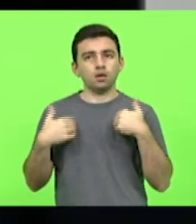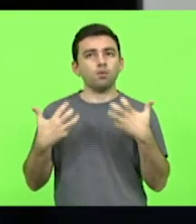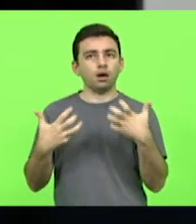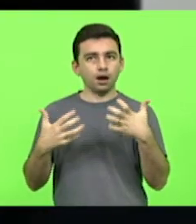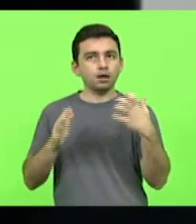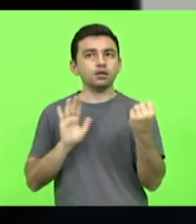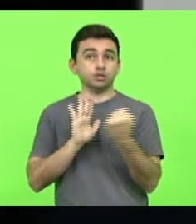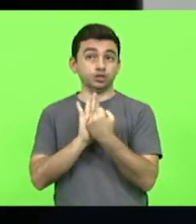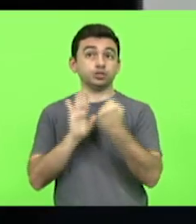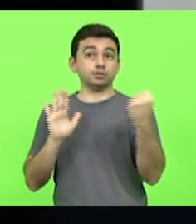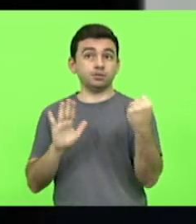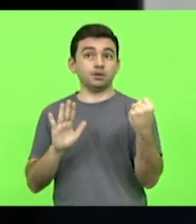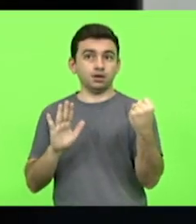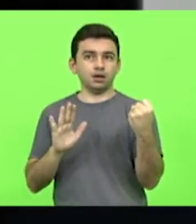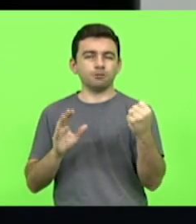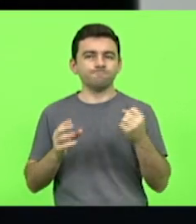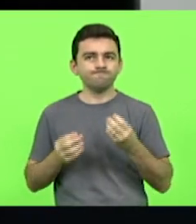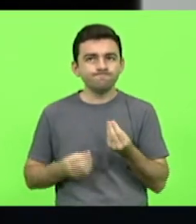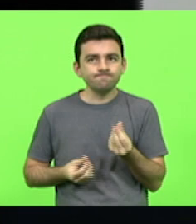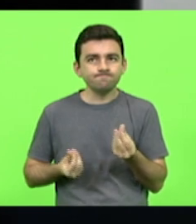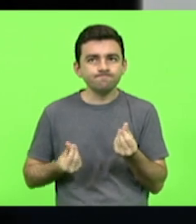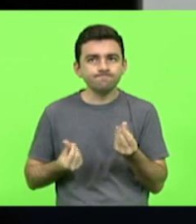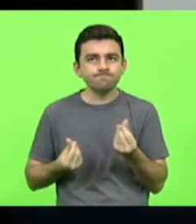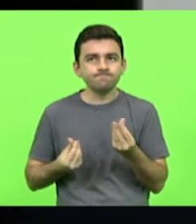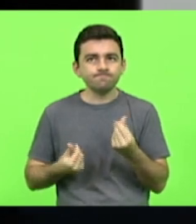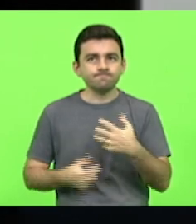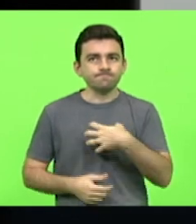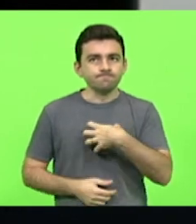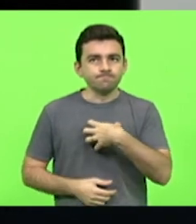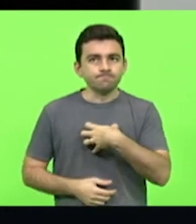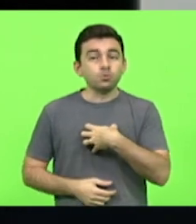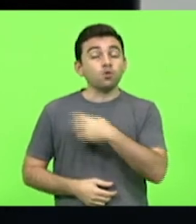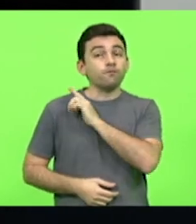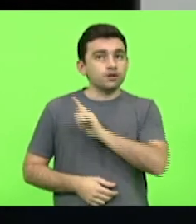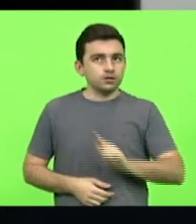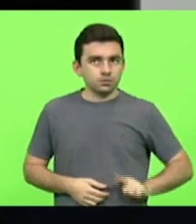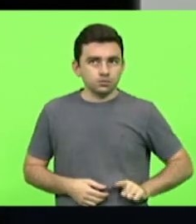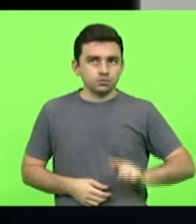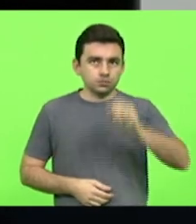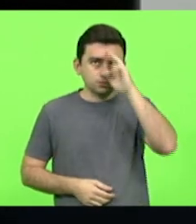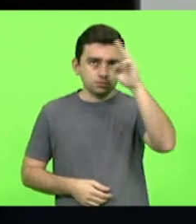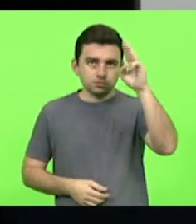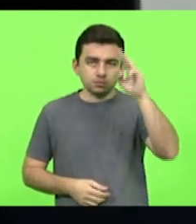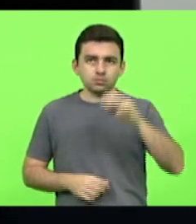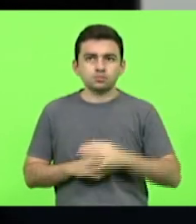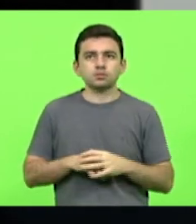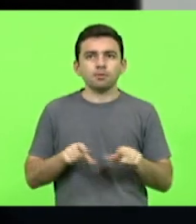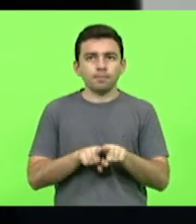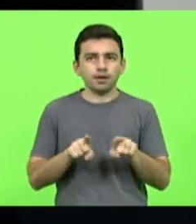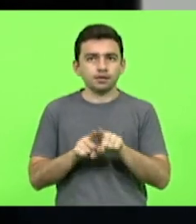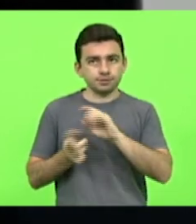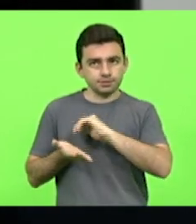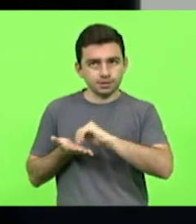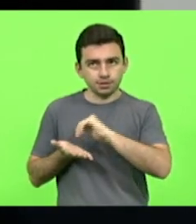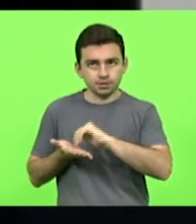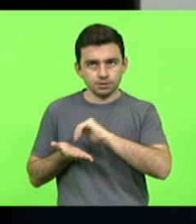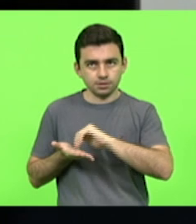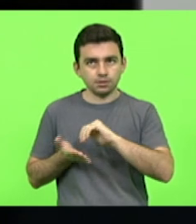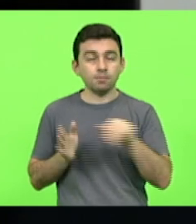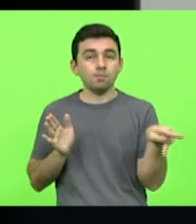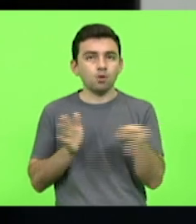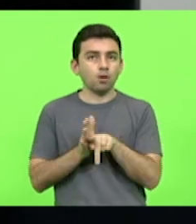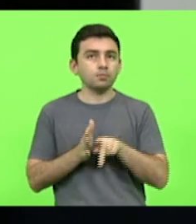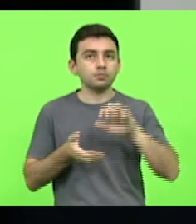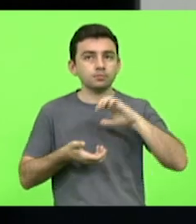essa sensibilidade, não apenas do governador, não apenas do secretário da Defesa